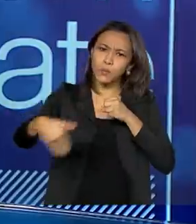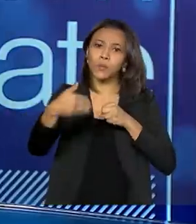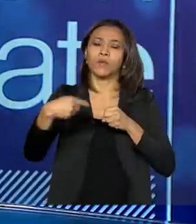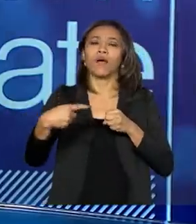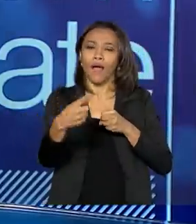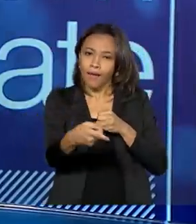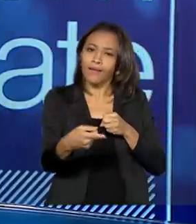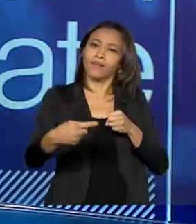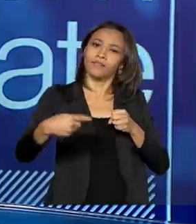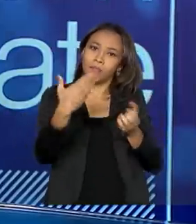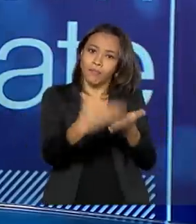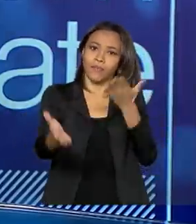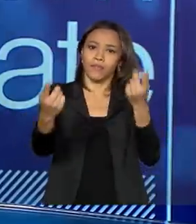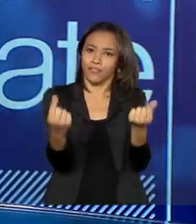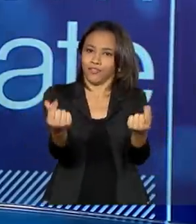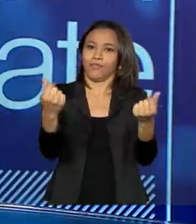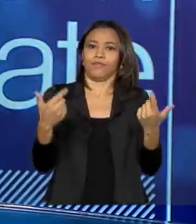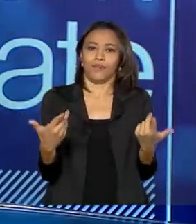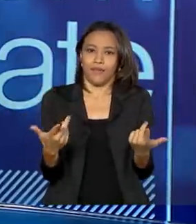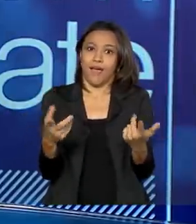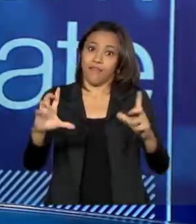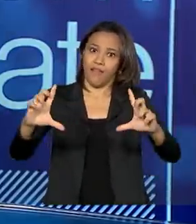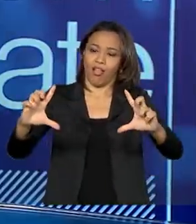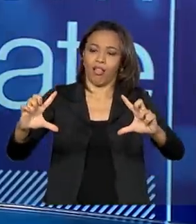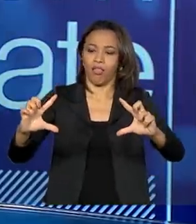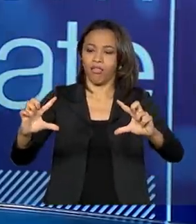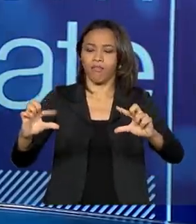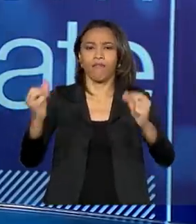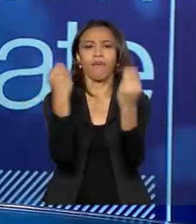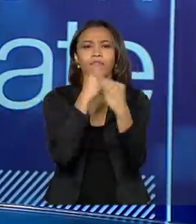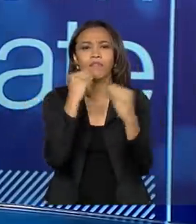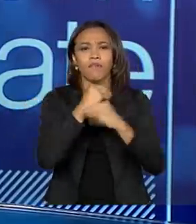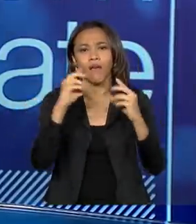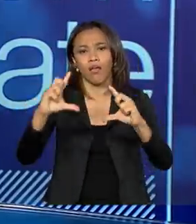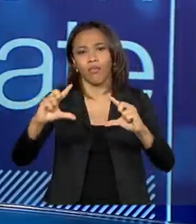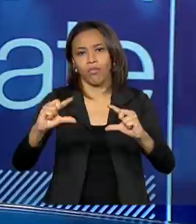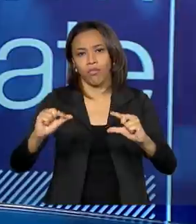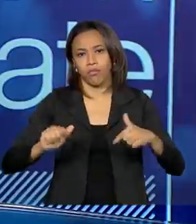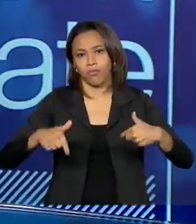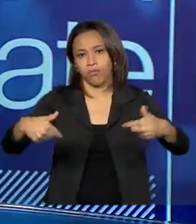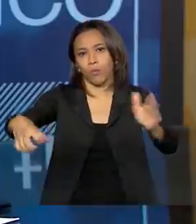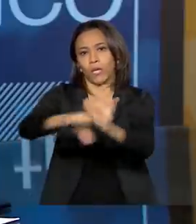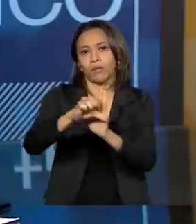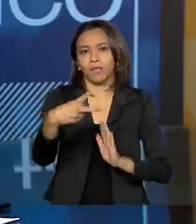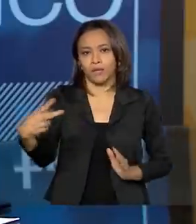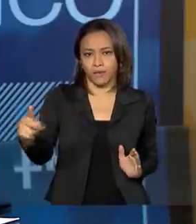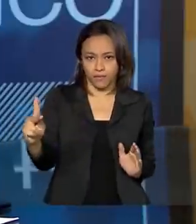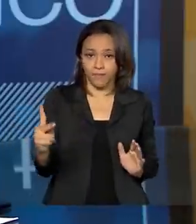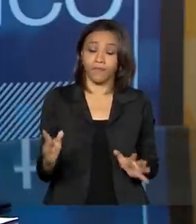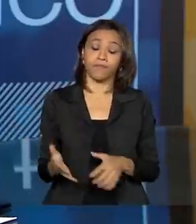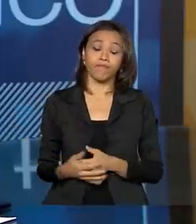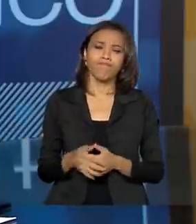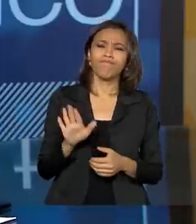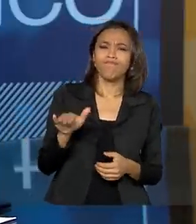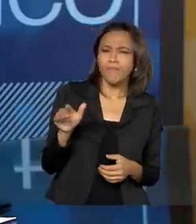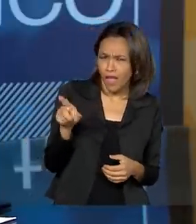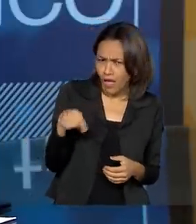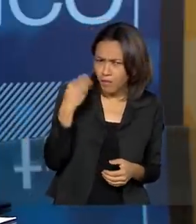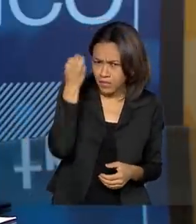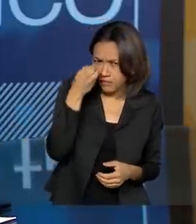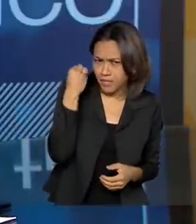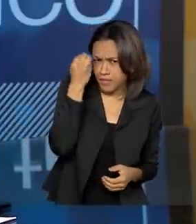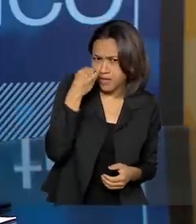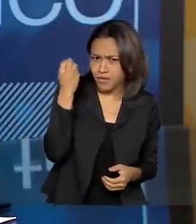dos traficantes. E com isso, realmente tem mais eficácia nas operações. E essa é uma experiência